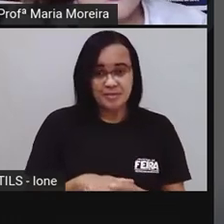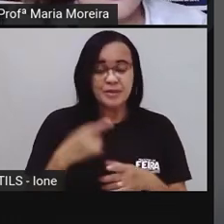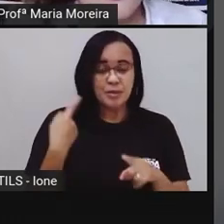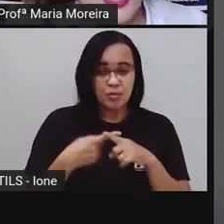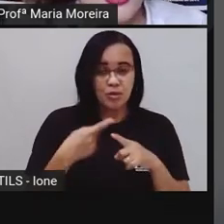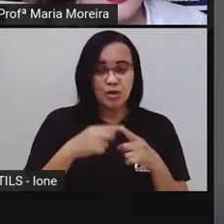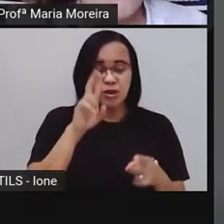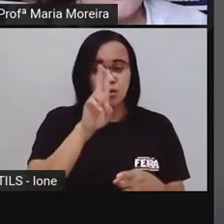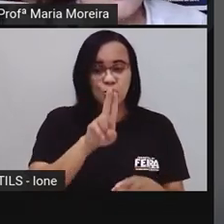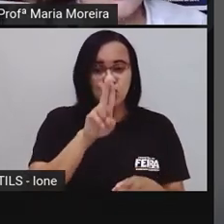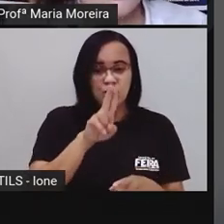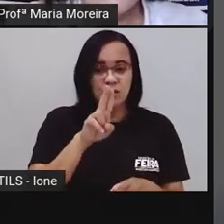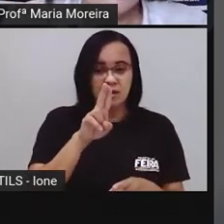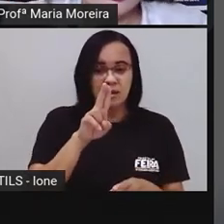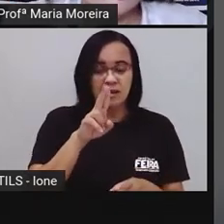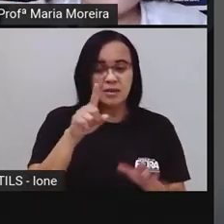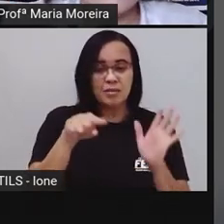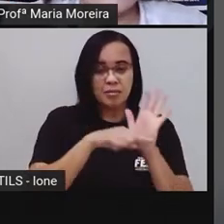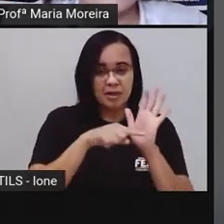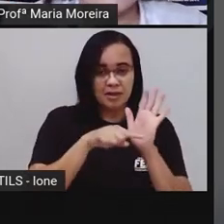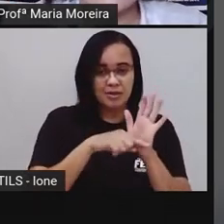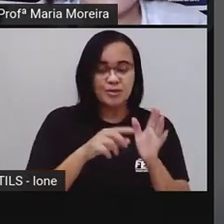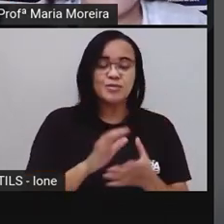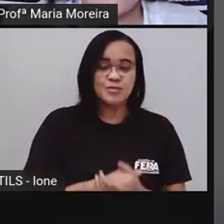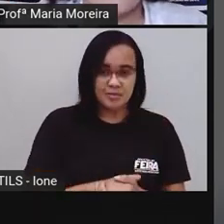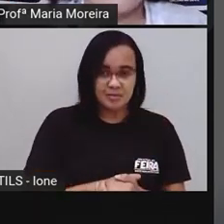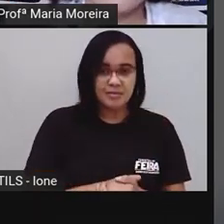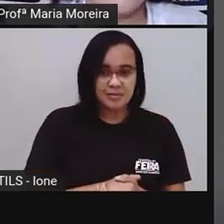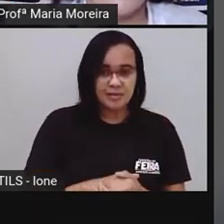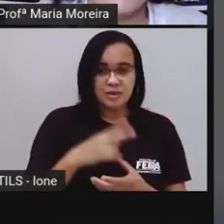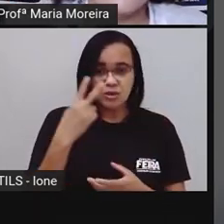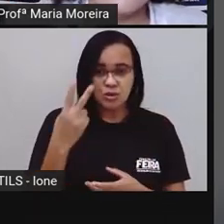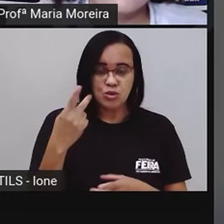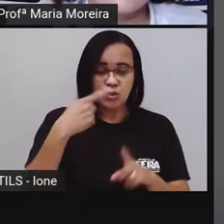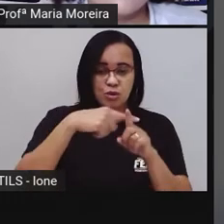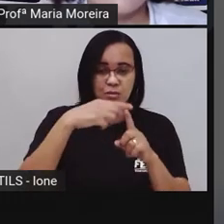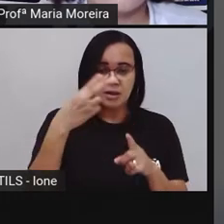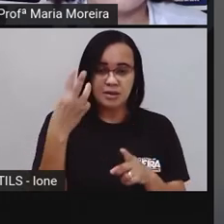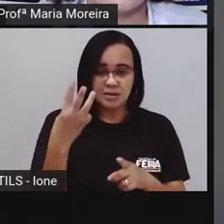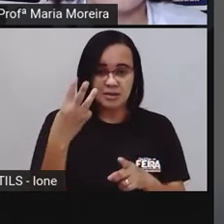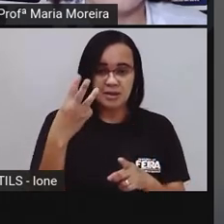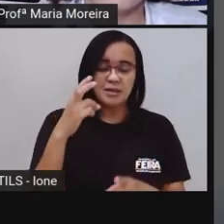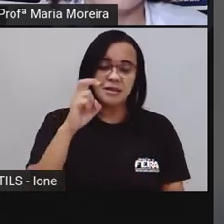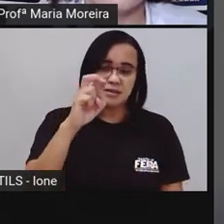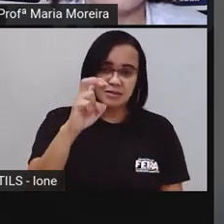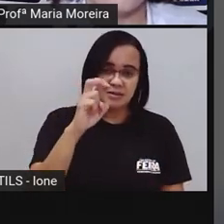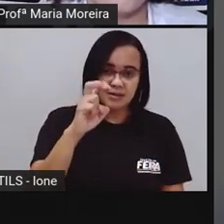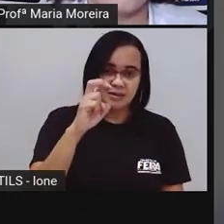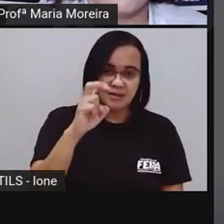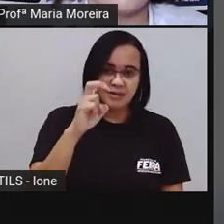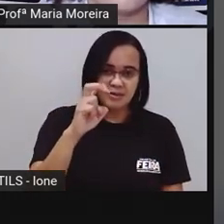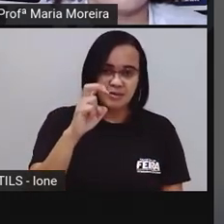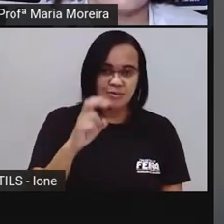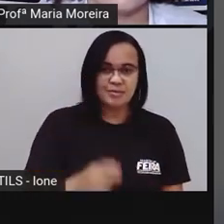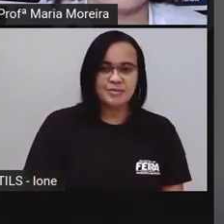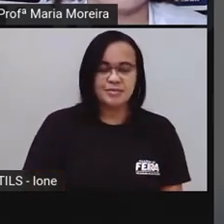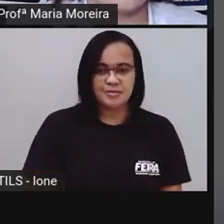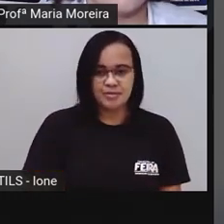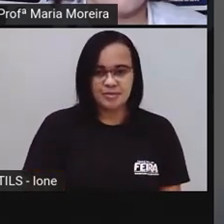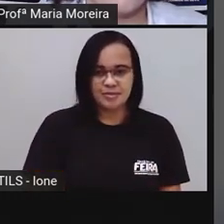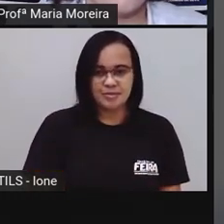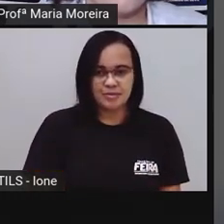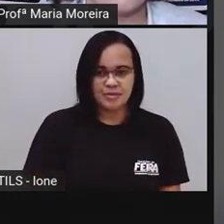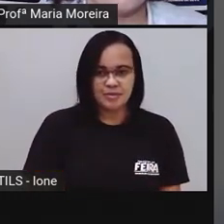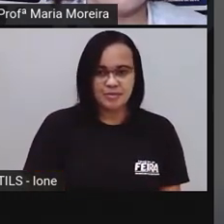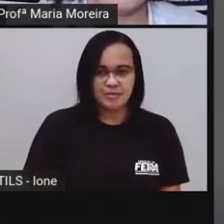menor. Aí aqui eu vou ter o quê? Dois mais três, que é igual a quanto? A cinco. Então, eu posso fazer o quê? Vamos mudar de cozinha aqui, um